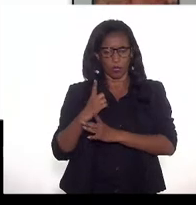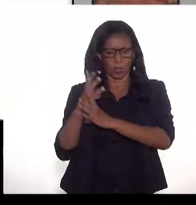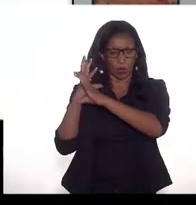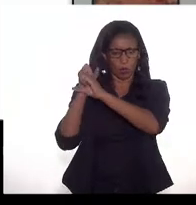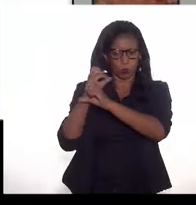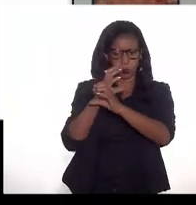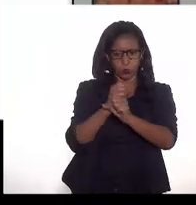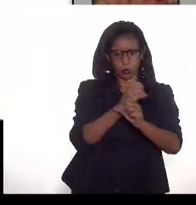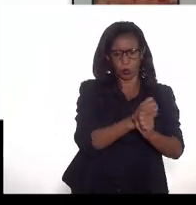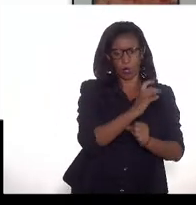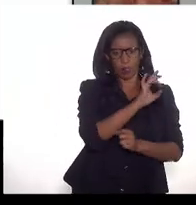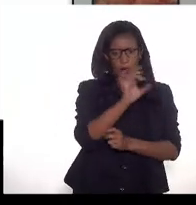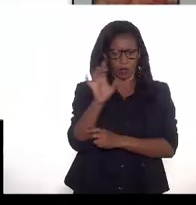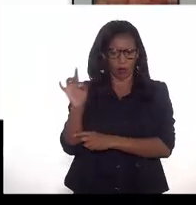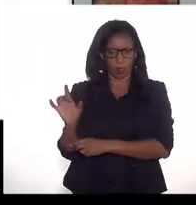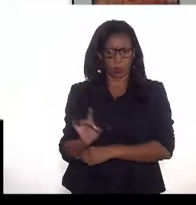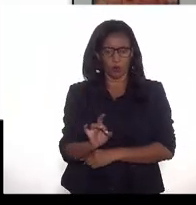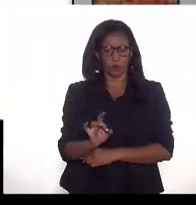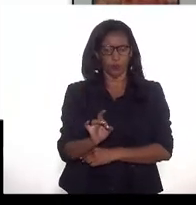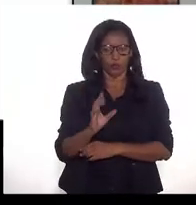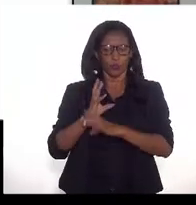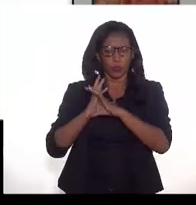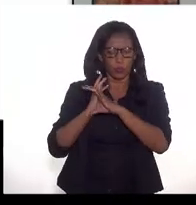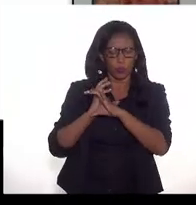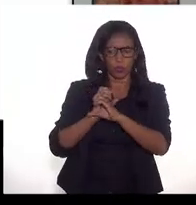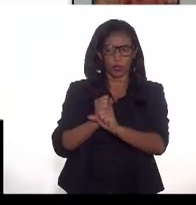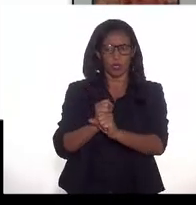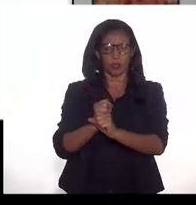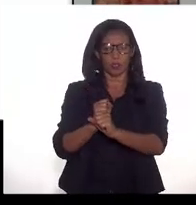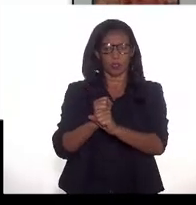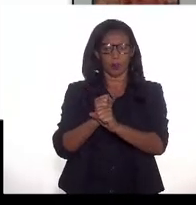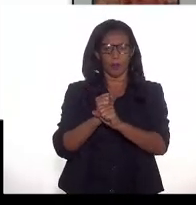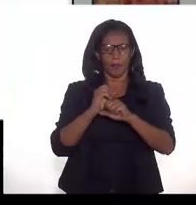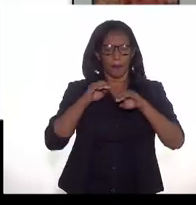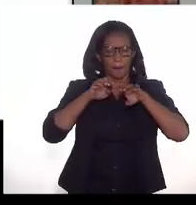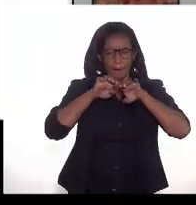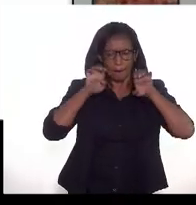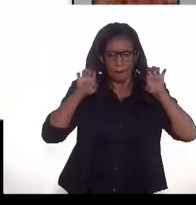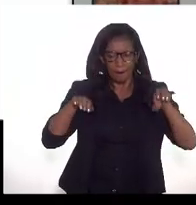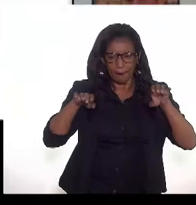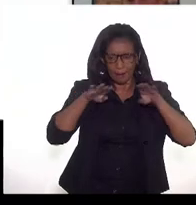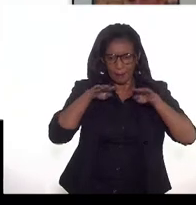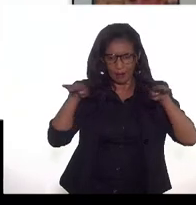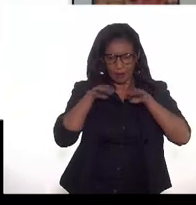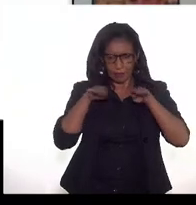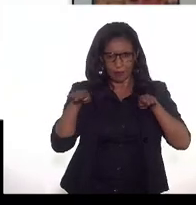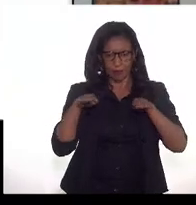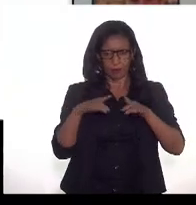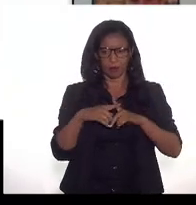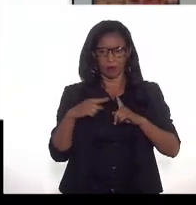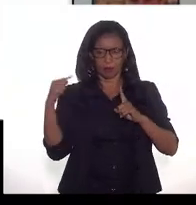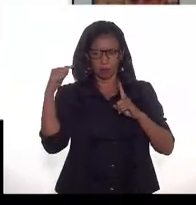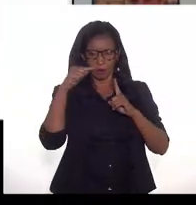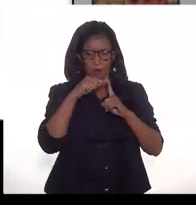totalizando mil metros cúbicos. O ponto A é responsável por